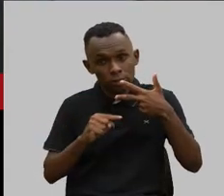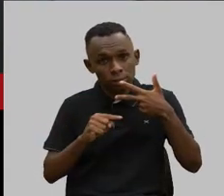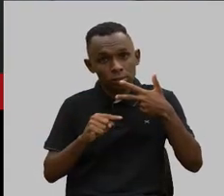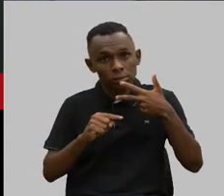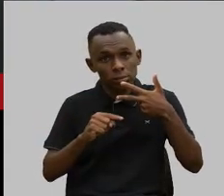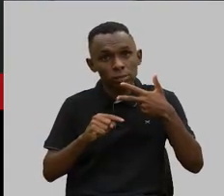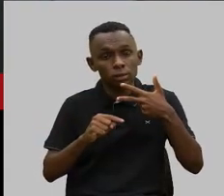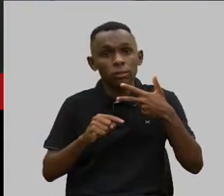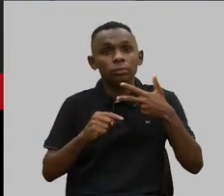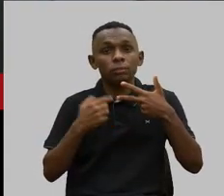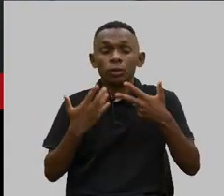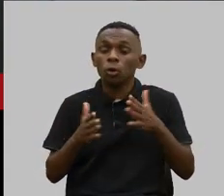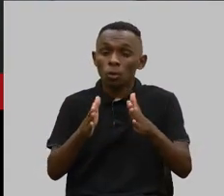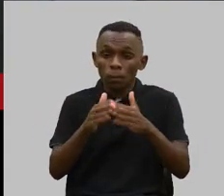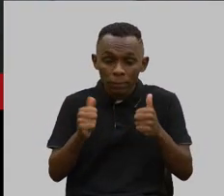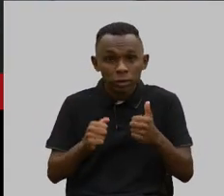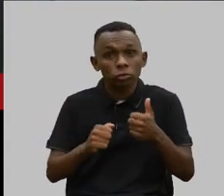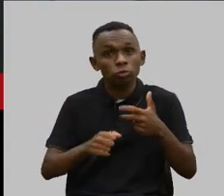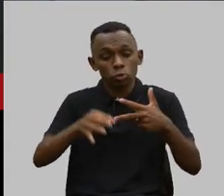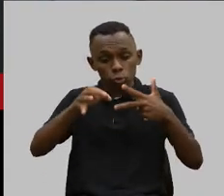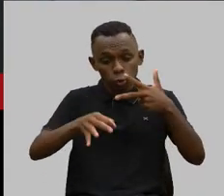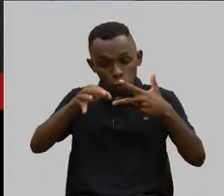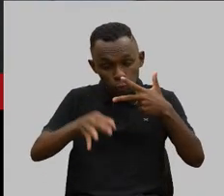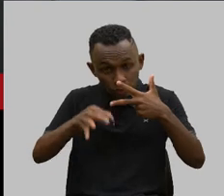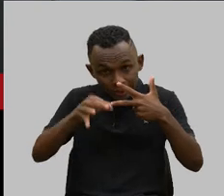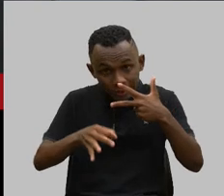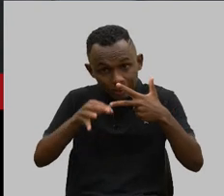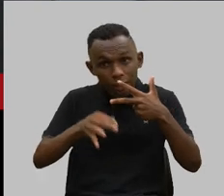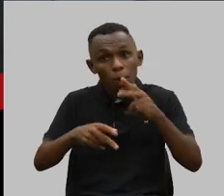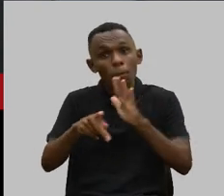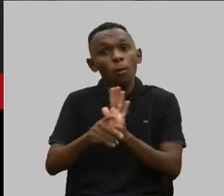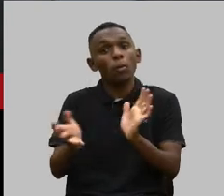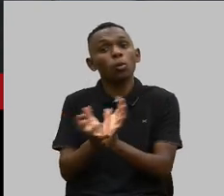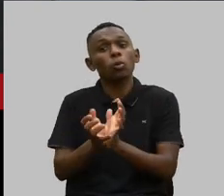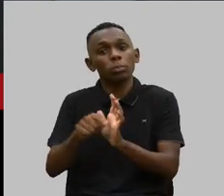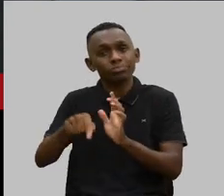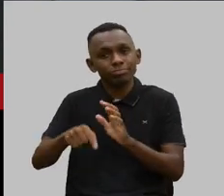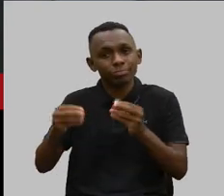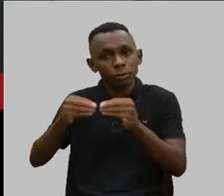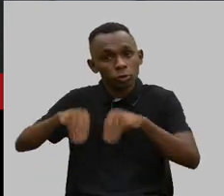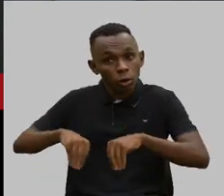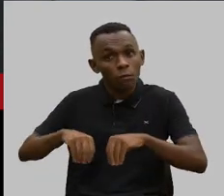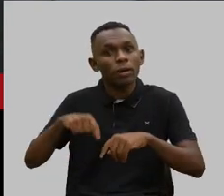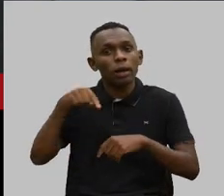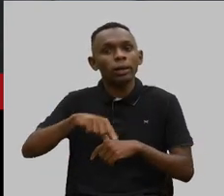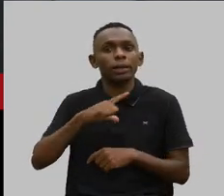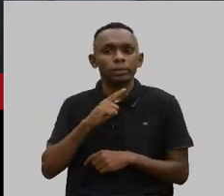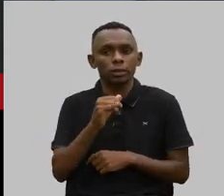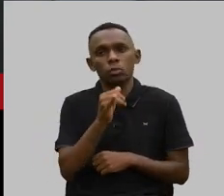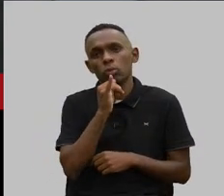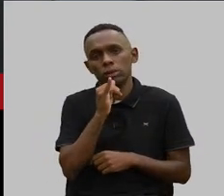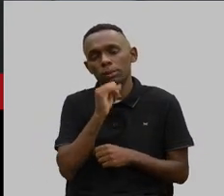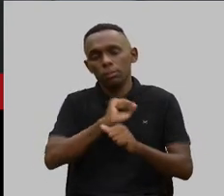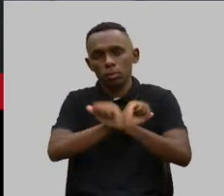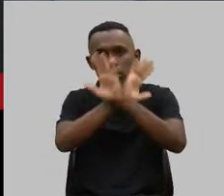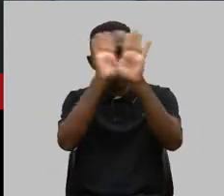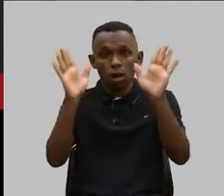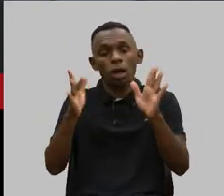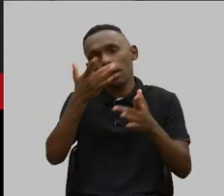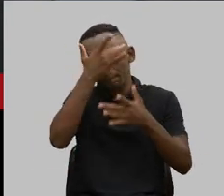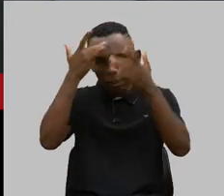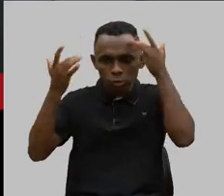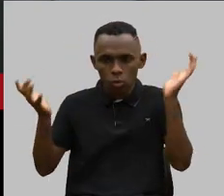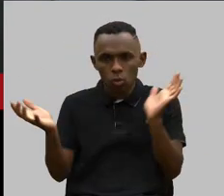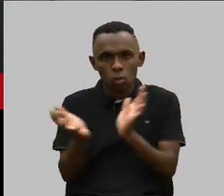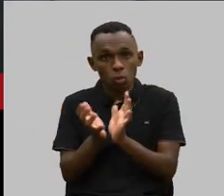Peço aqui, clama ao Poder Judiciário que conta essas situações dos hipervulneráveis, principalmente, e aqui nós temos um exemplo categórico, que são os autistas. Eu